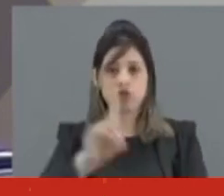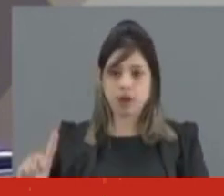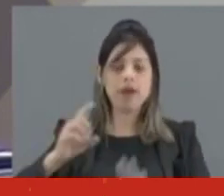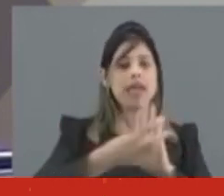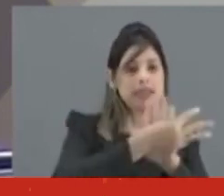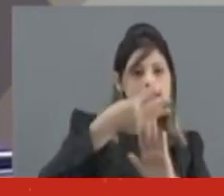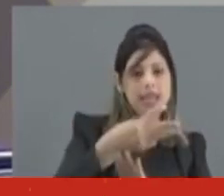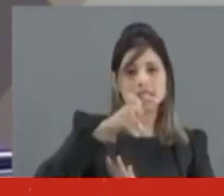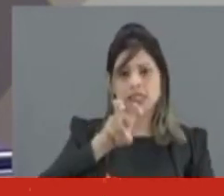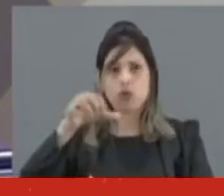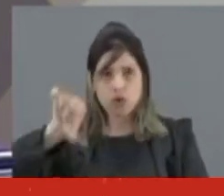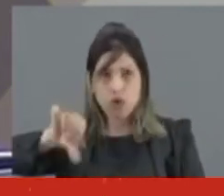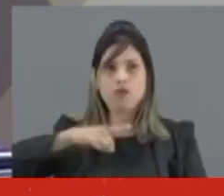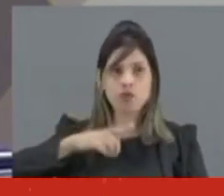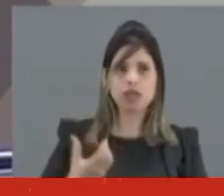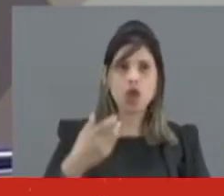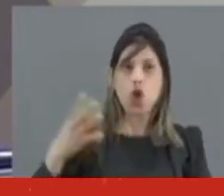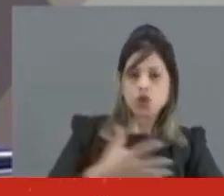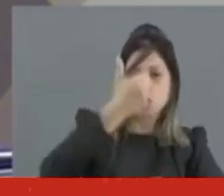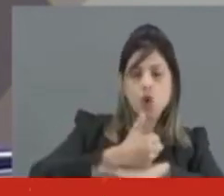Golpe de Estado, todos do Código Penal por Condutas Dolores.